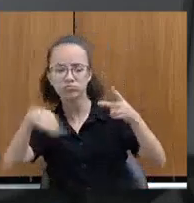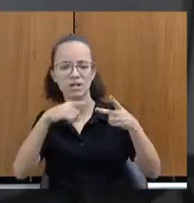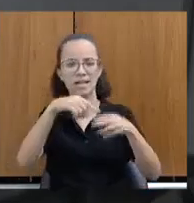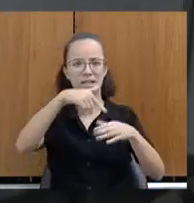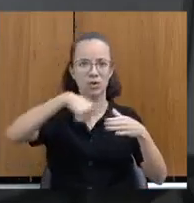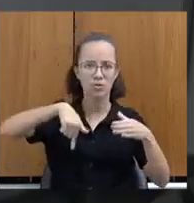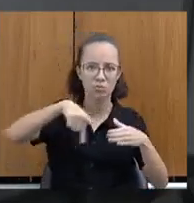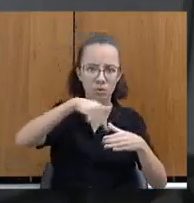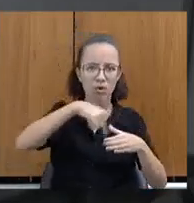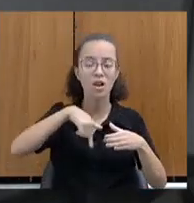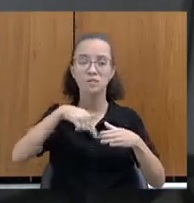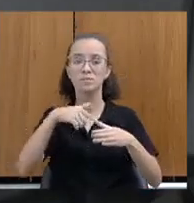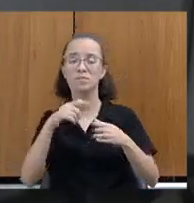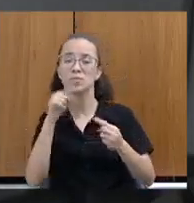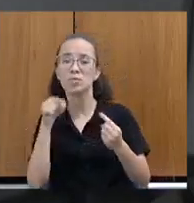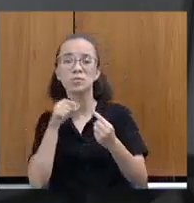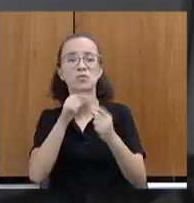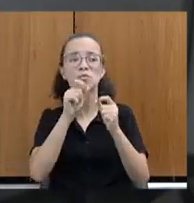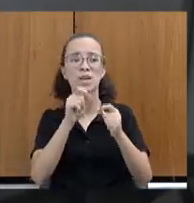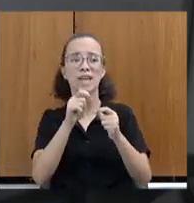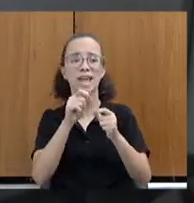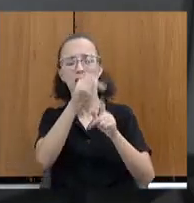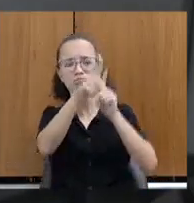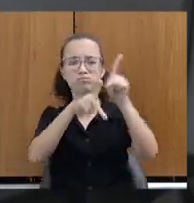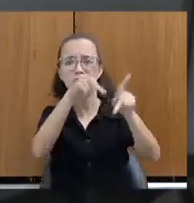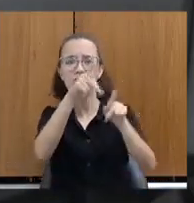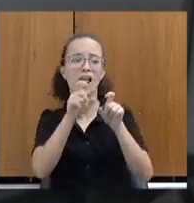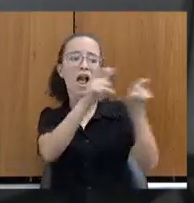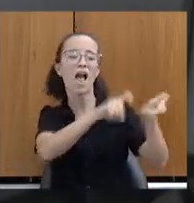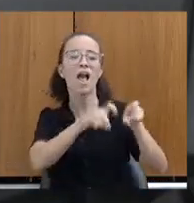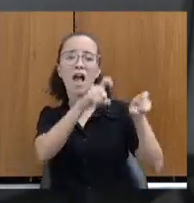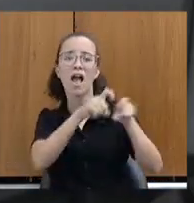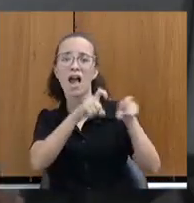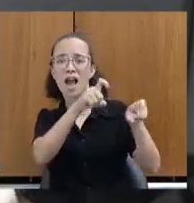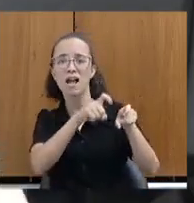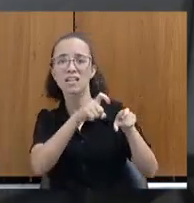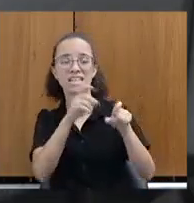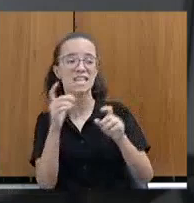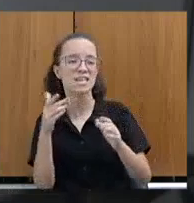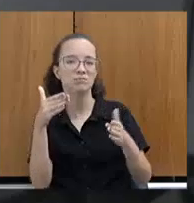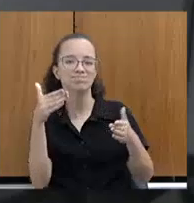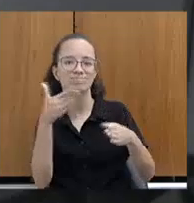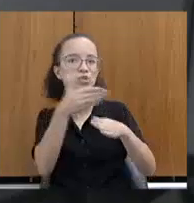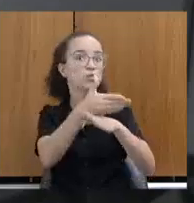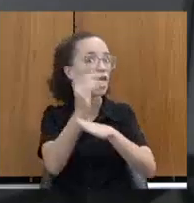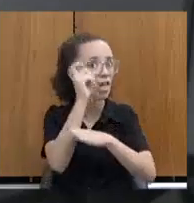quilombolas, tendo em vista que a grande maioria está localizada em áreas rurais de difícil acesso.